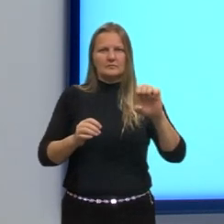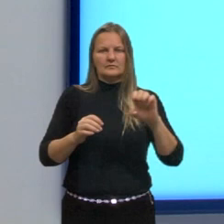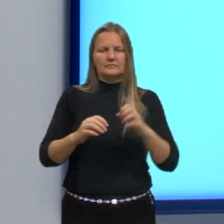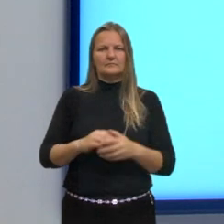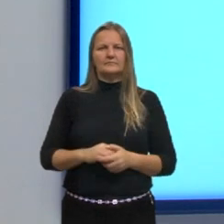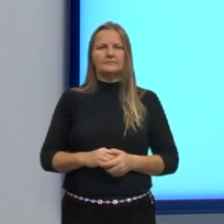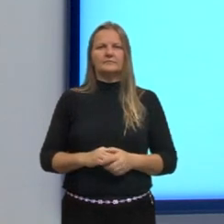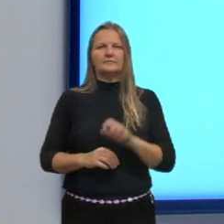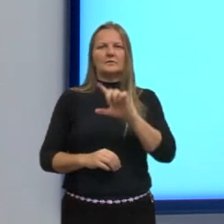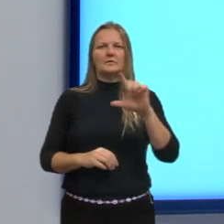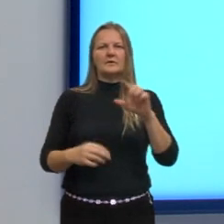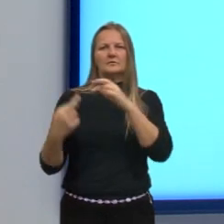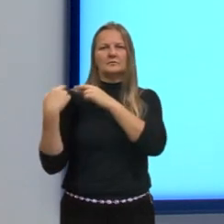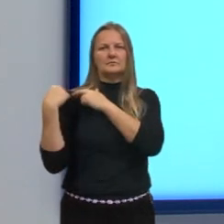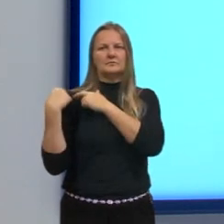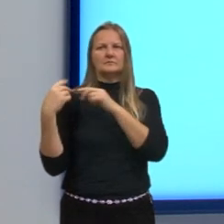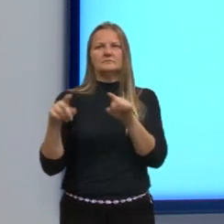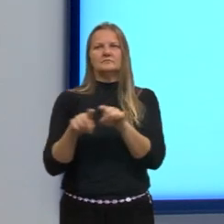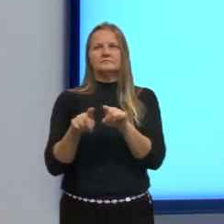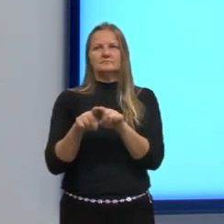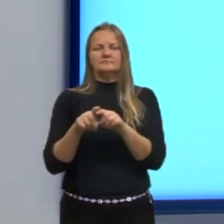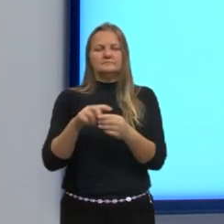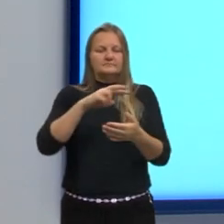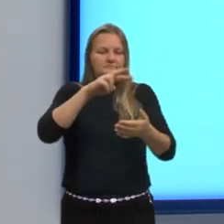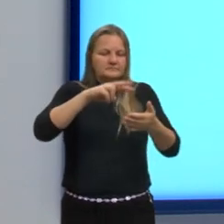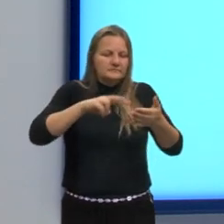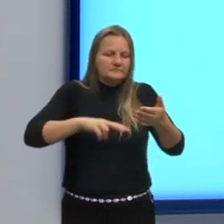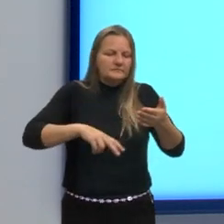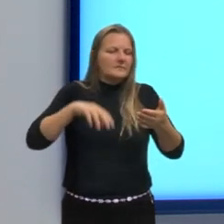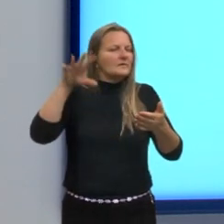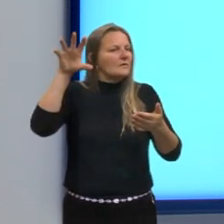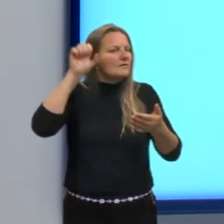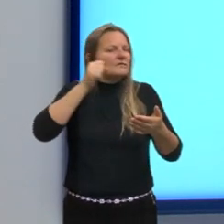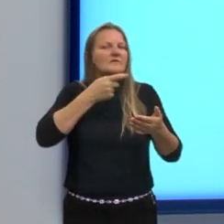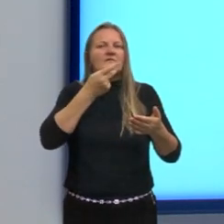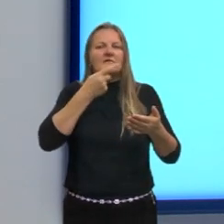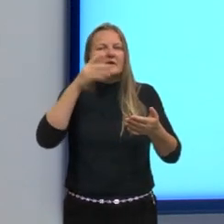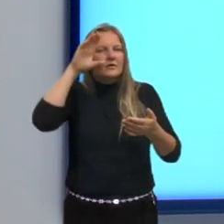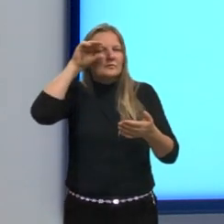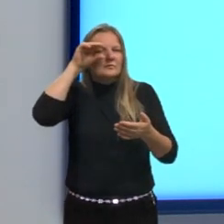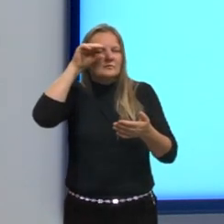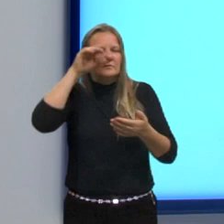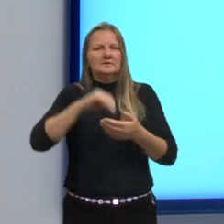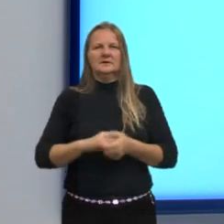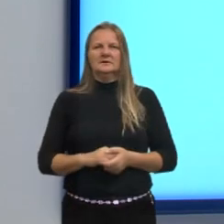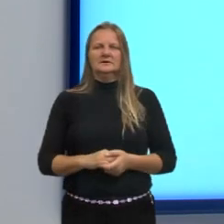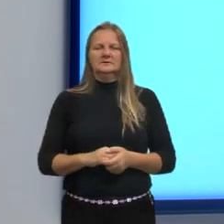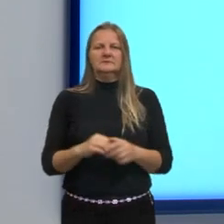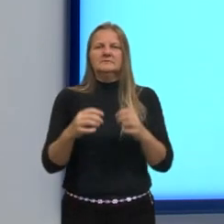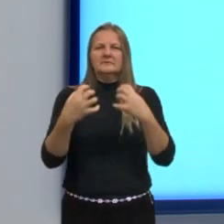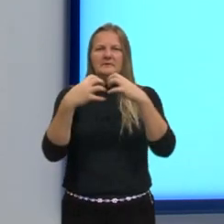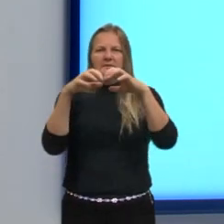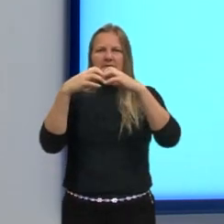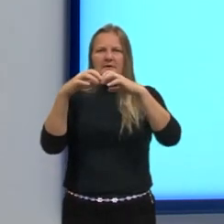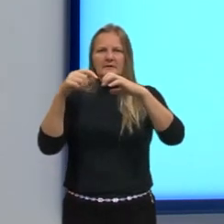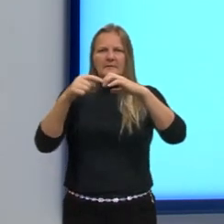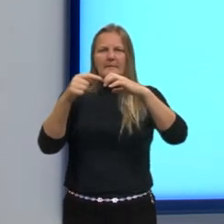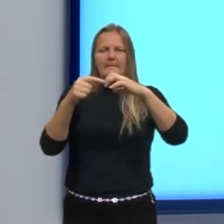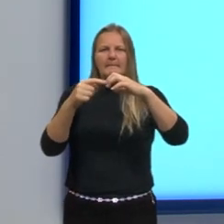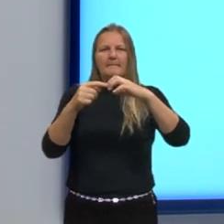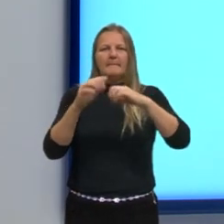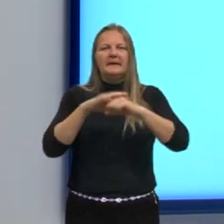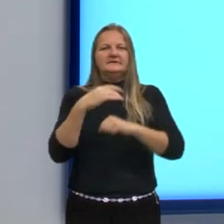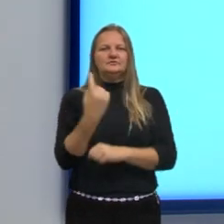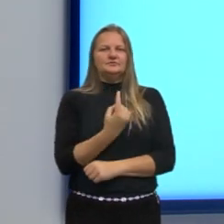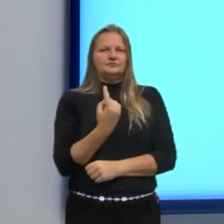É o lado responsável por ler, ouvir, falar e observar. Então, essa parte aqui é o que tu faz mais